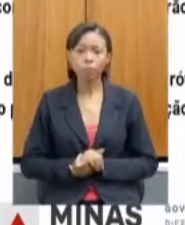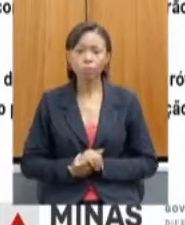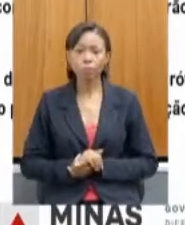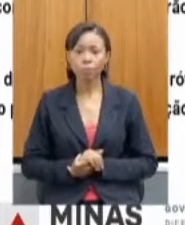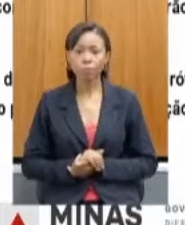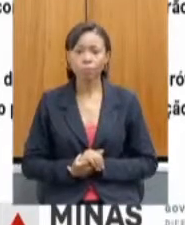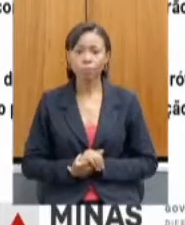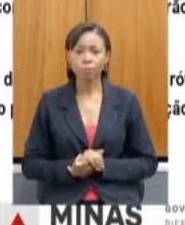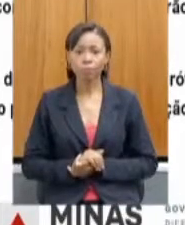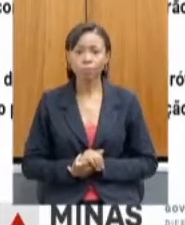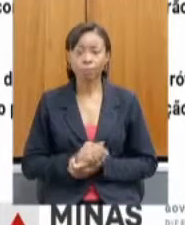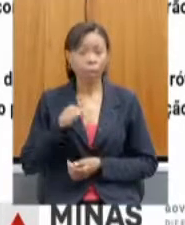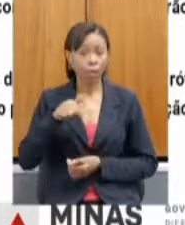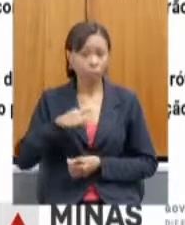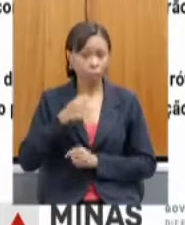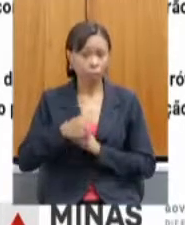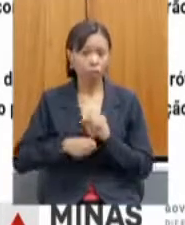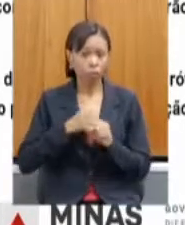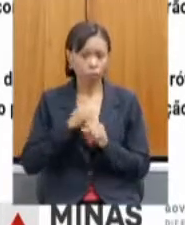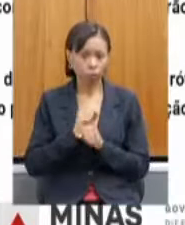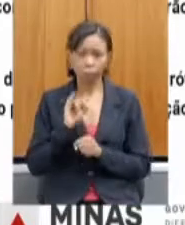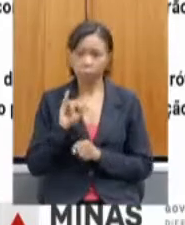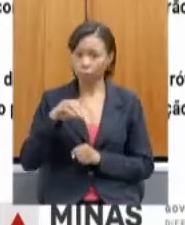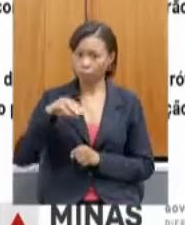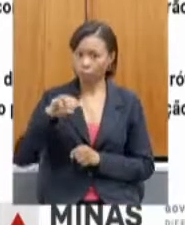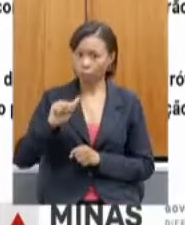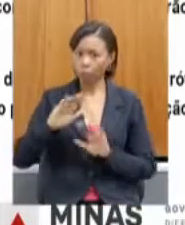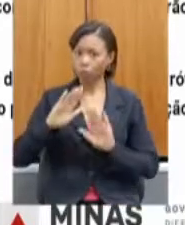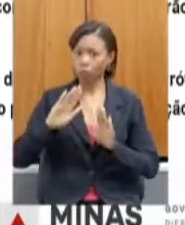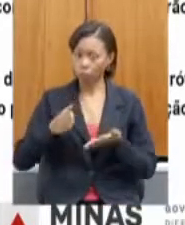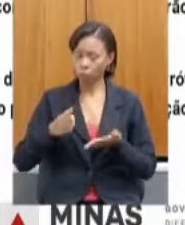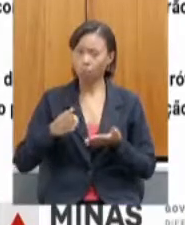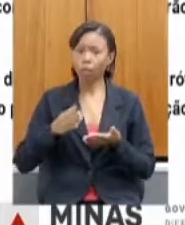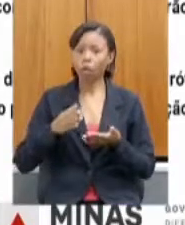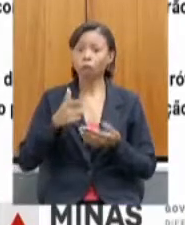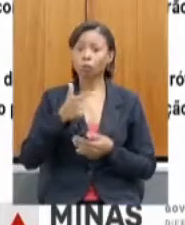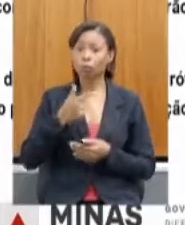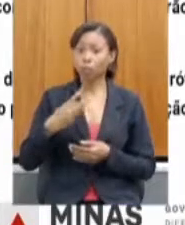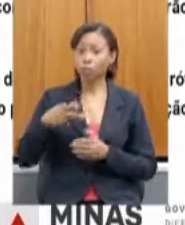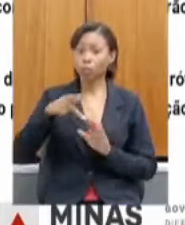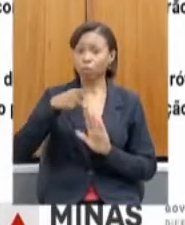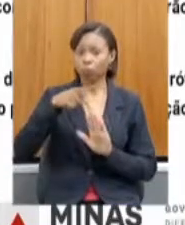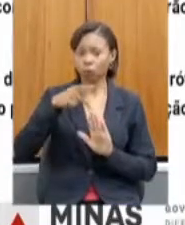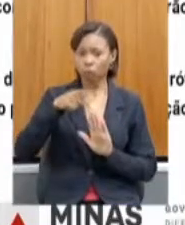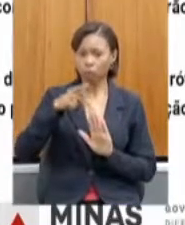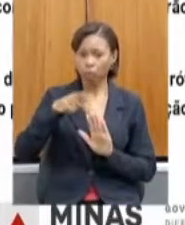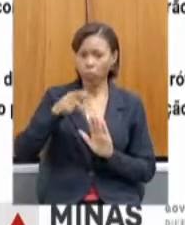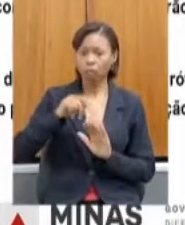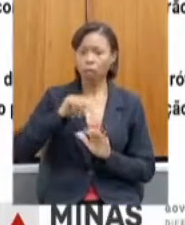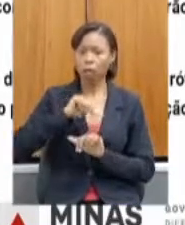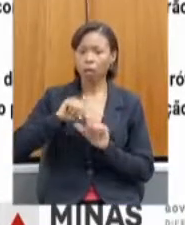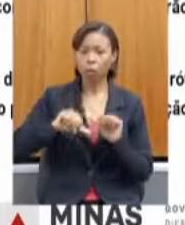também este ano o IMA já revogou 23 portarias no processo de desburocratização